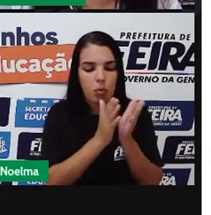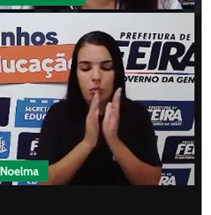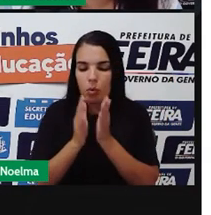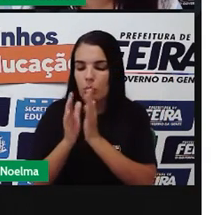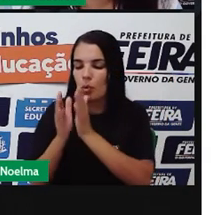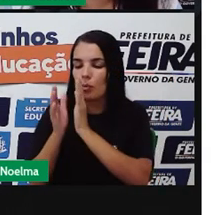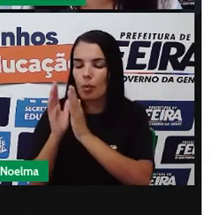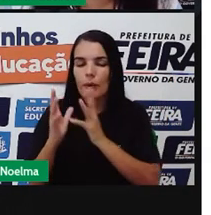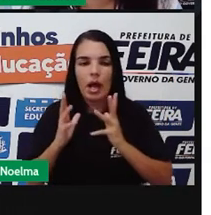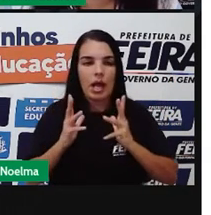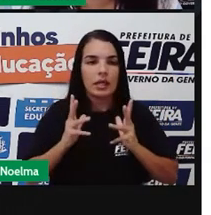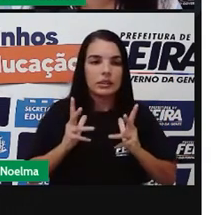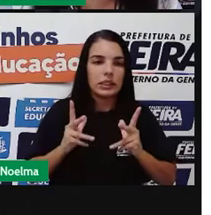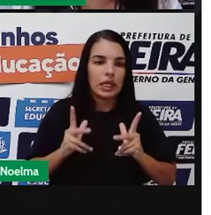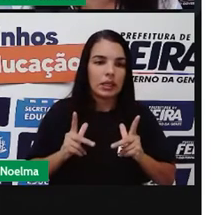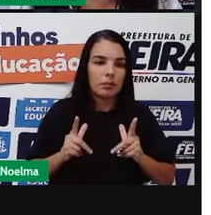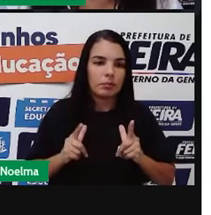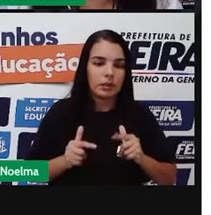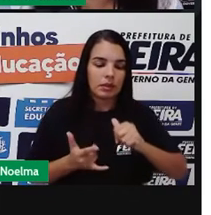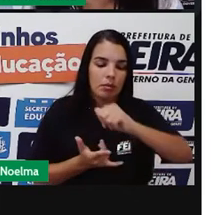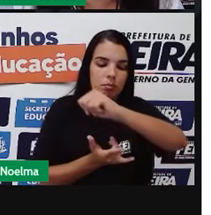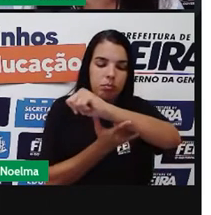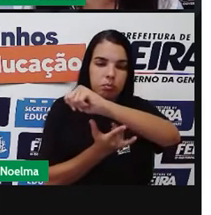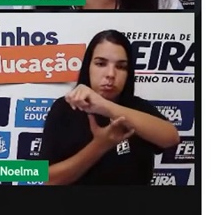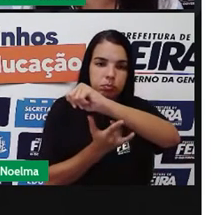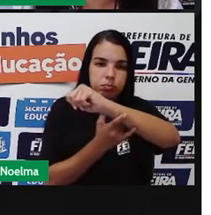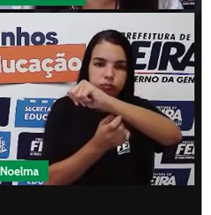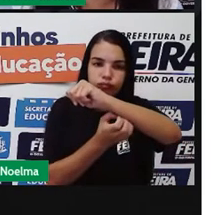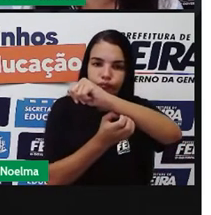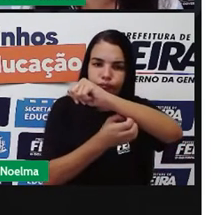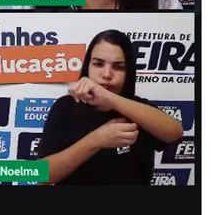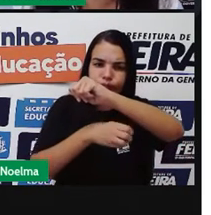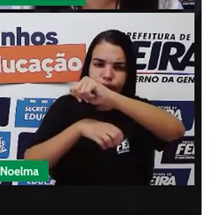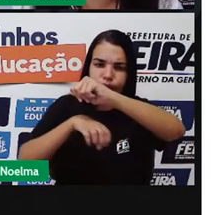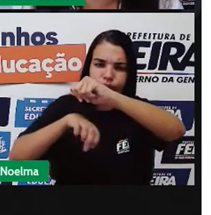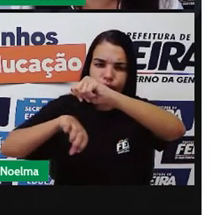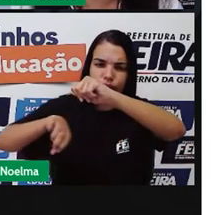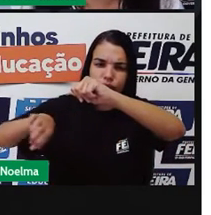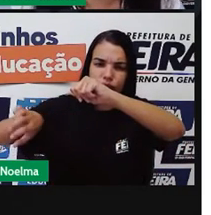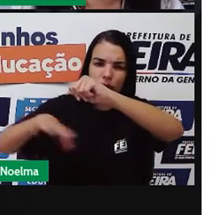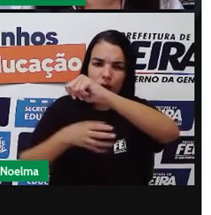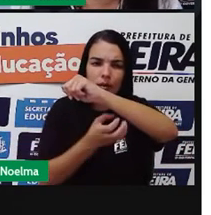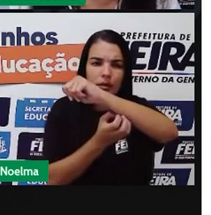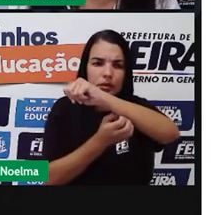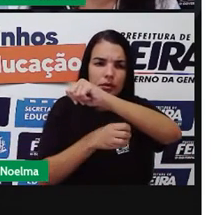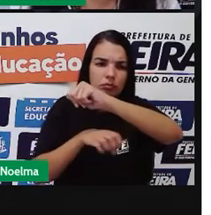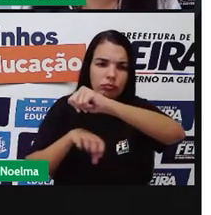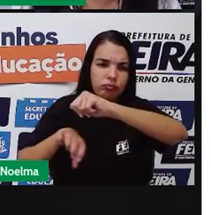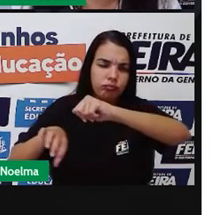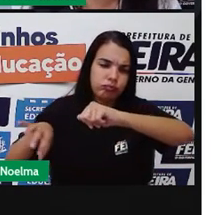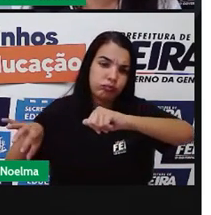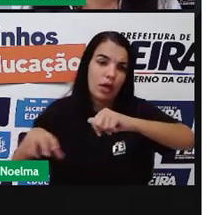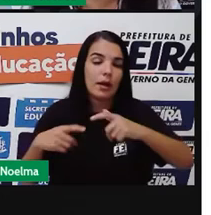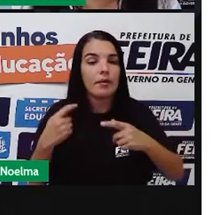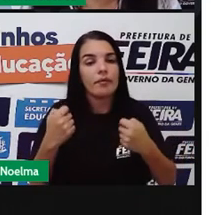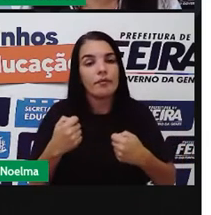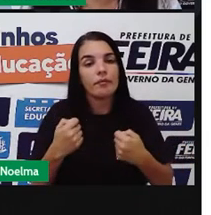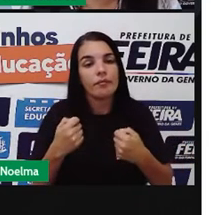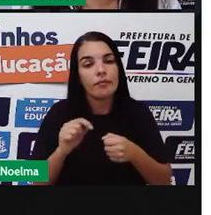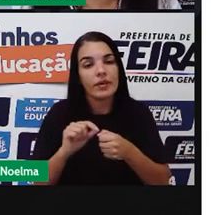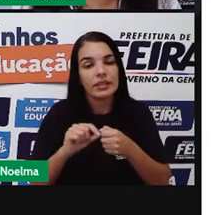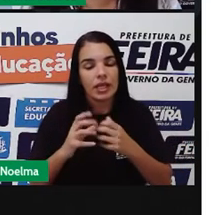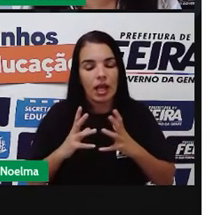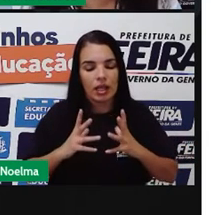esgoto. Onde se coloca até mesmo bactérias, né? Para poder comer aqueles dejetos ali e fazer a purificação aí